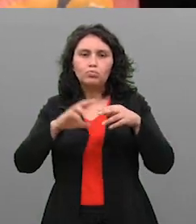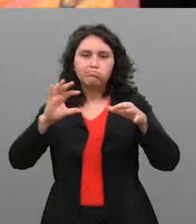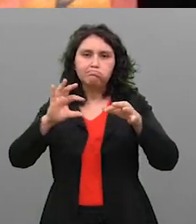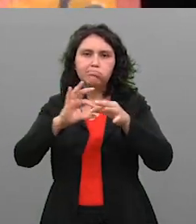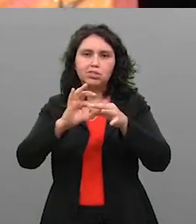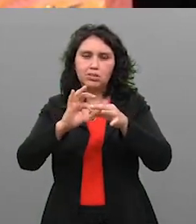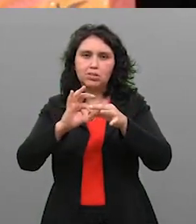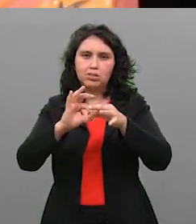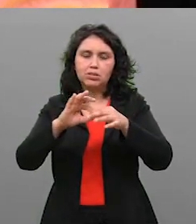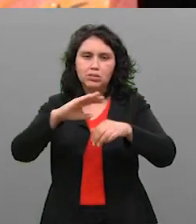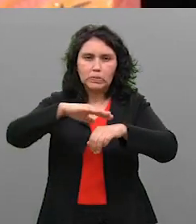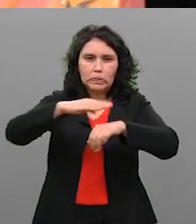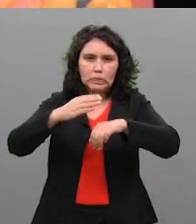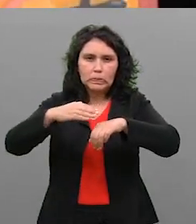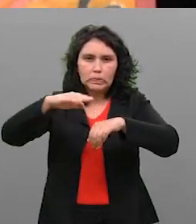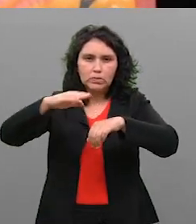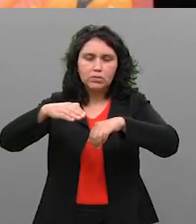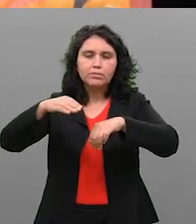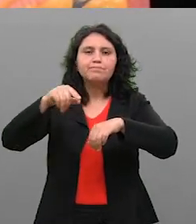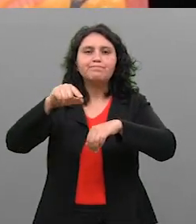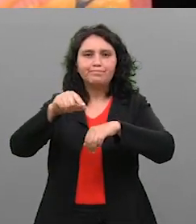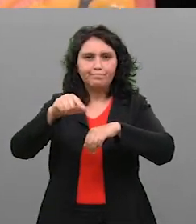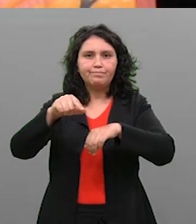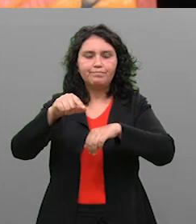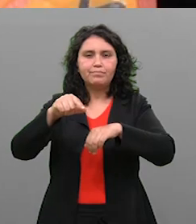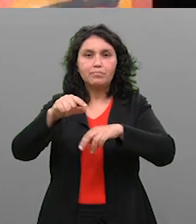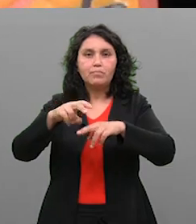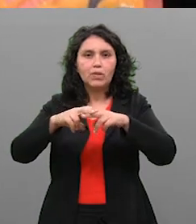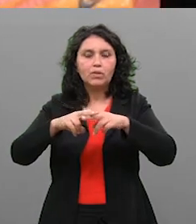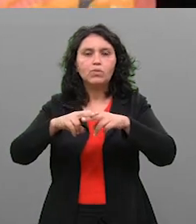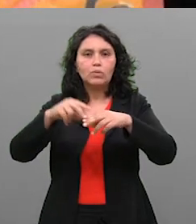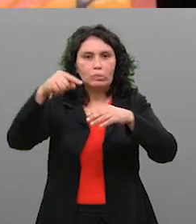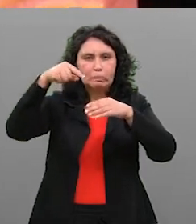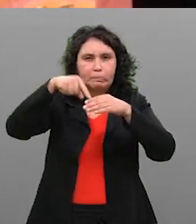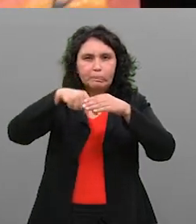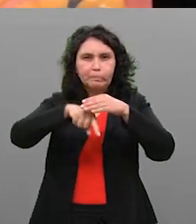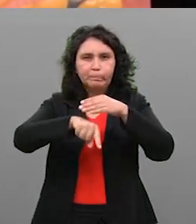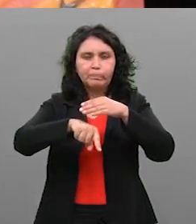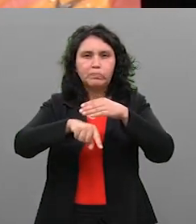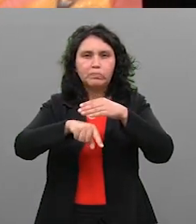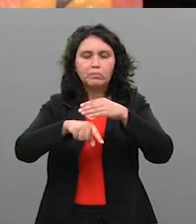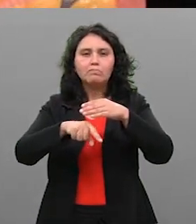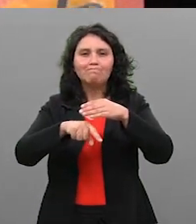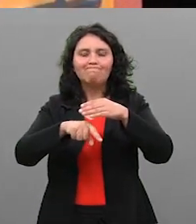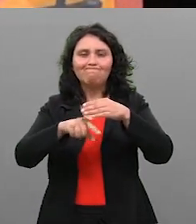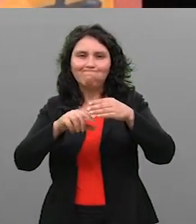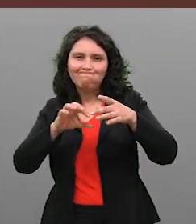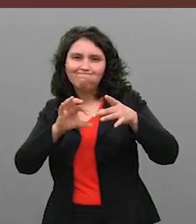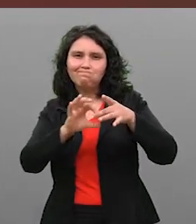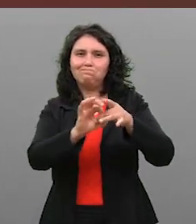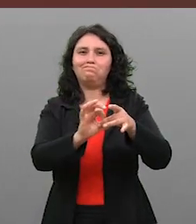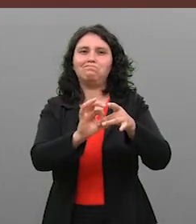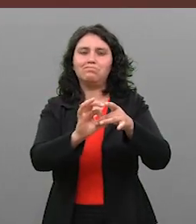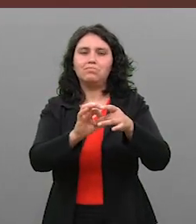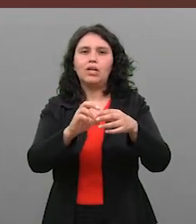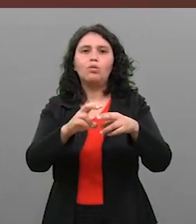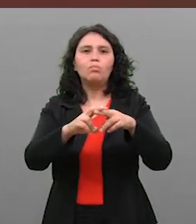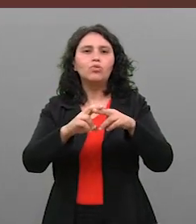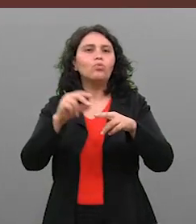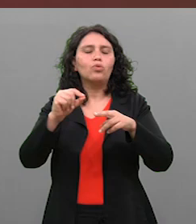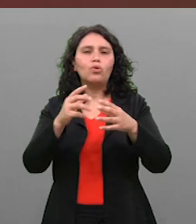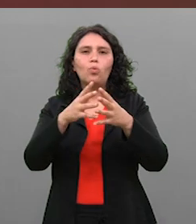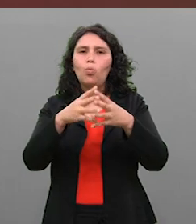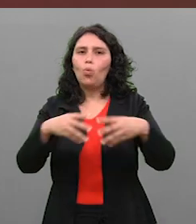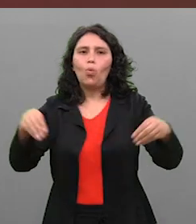que é a junção dermo-ipidérmica. Como a gente já comentou antes, esse peeling afeta até aqui embaixo. Então, há chance